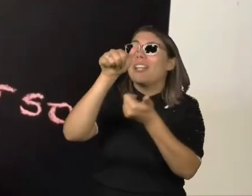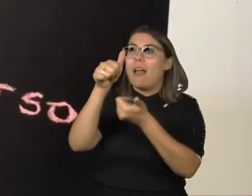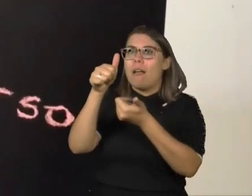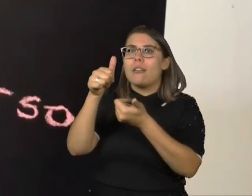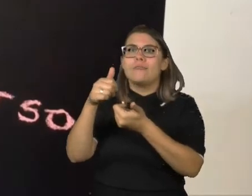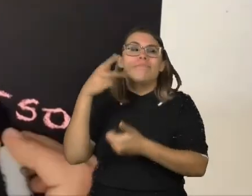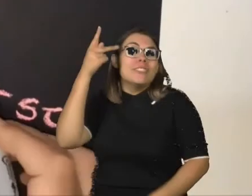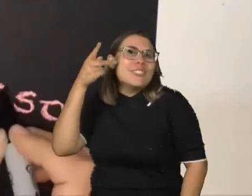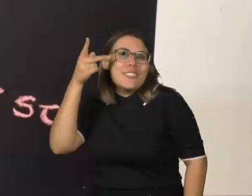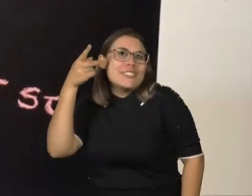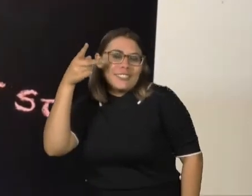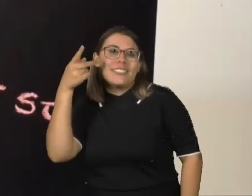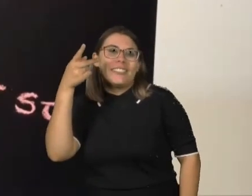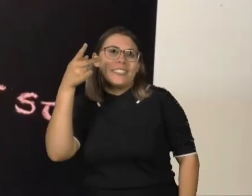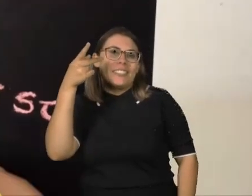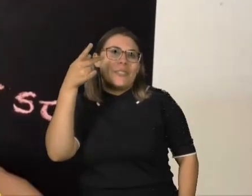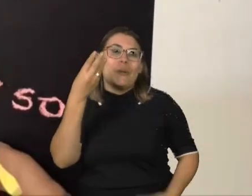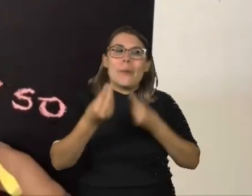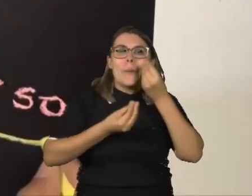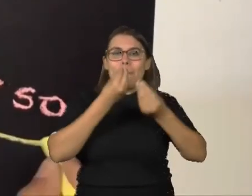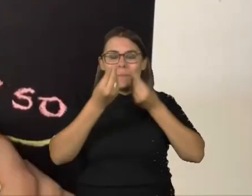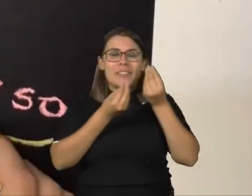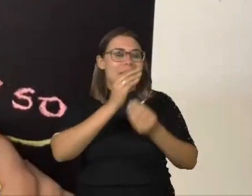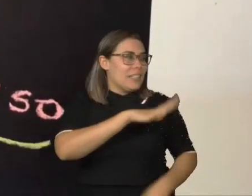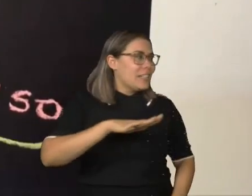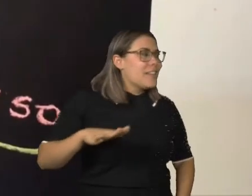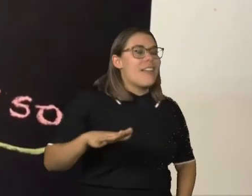psicanálise trouxe a identificação como acompanhamento de crianças com deficiência...